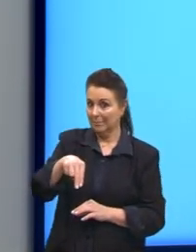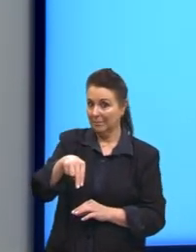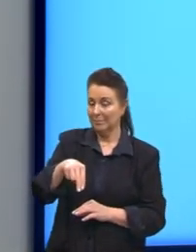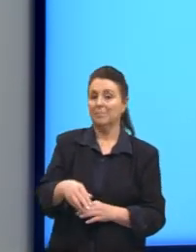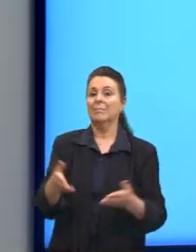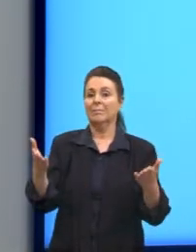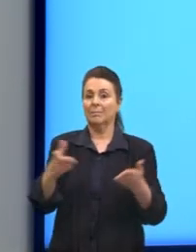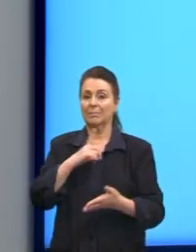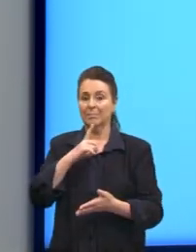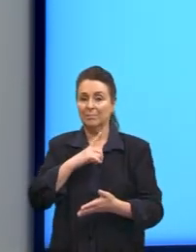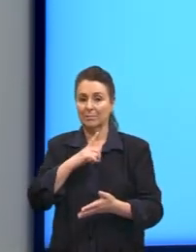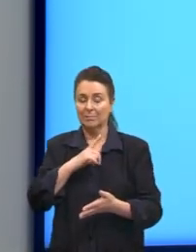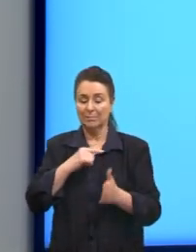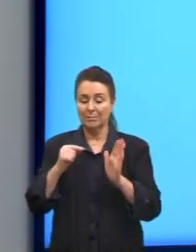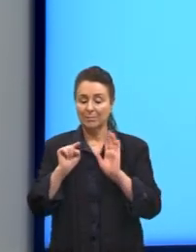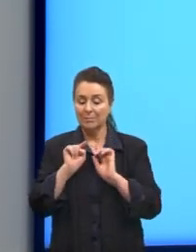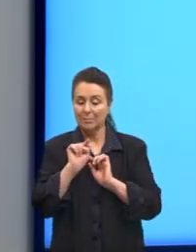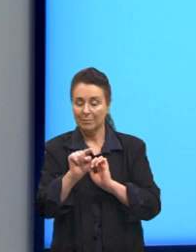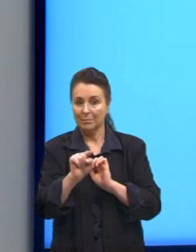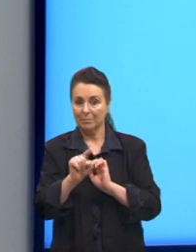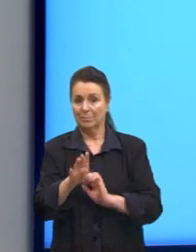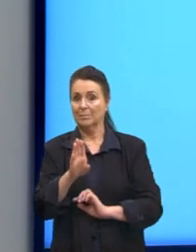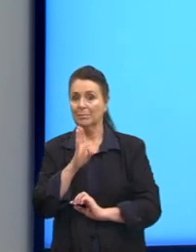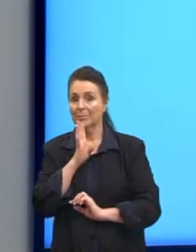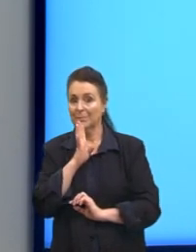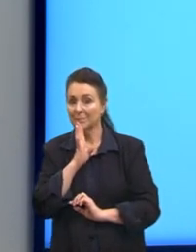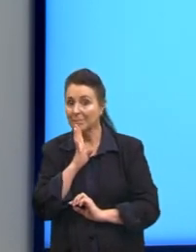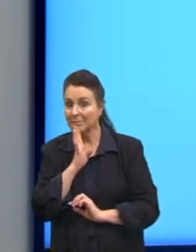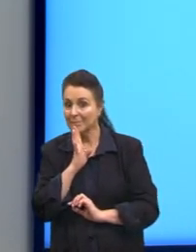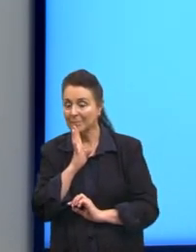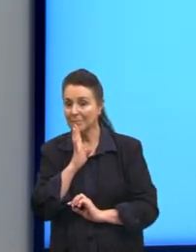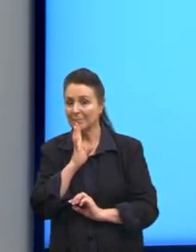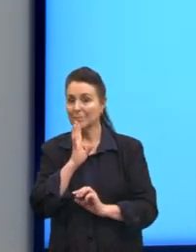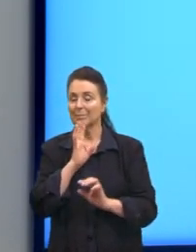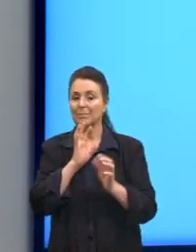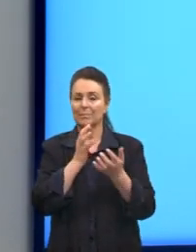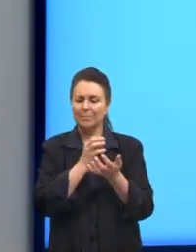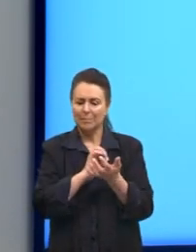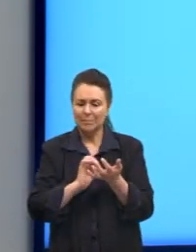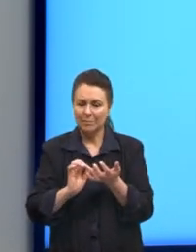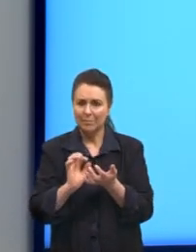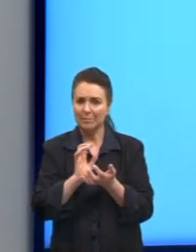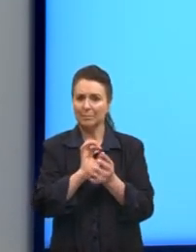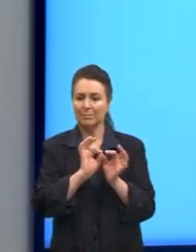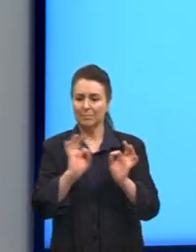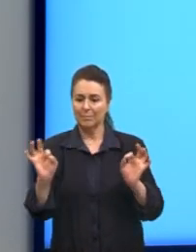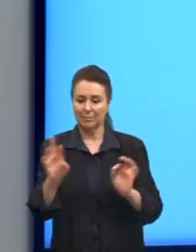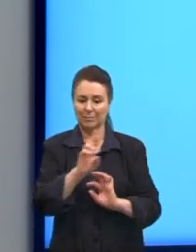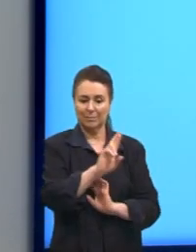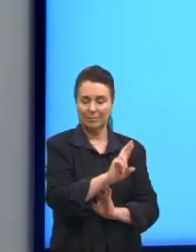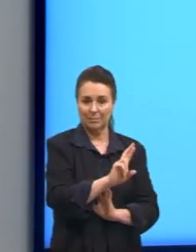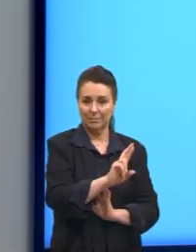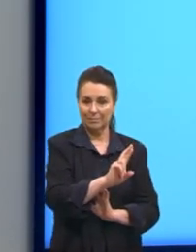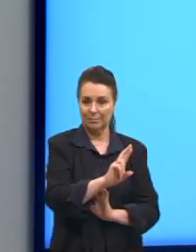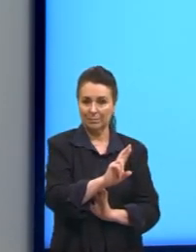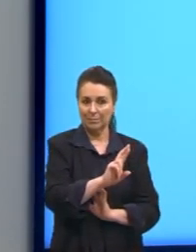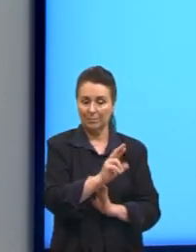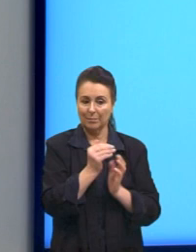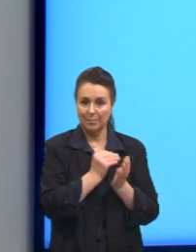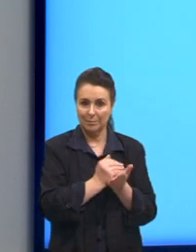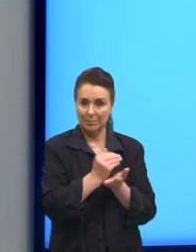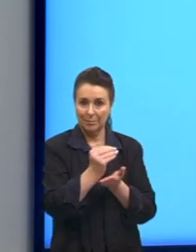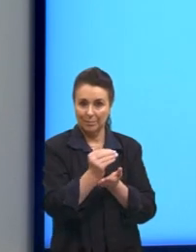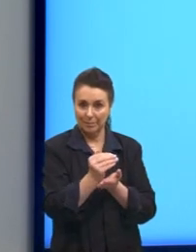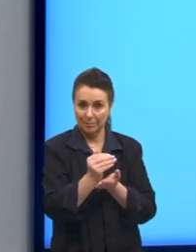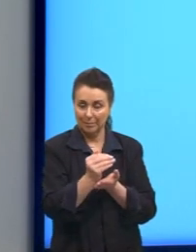já temos um ponto conhecido, né, nós calculamos toda aquela distância do ponto r até a origem para